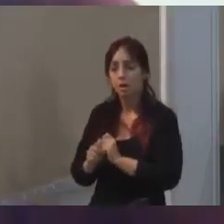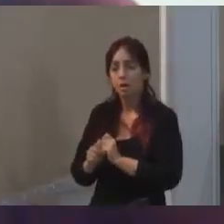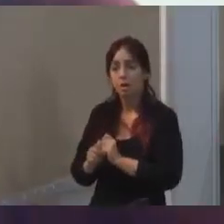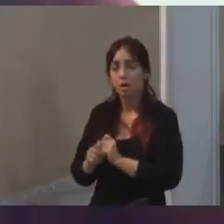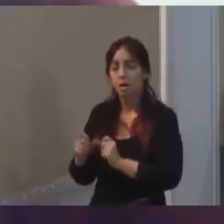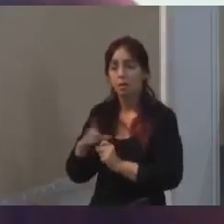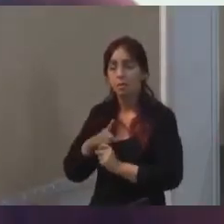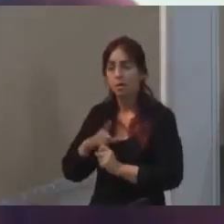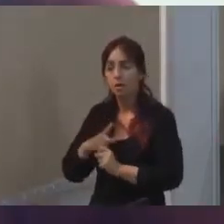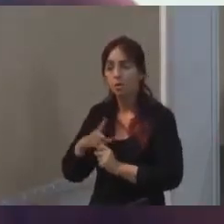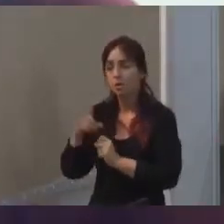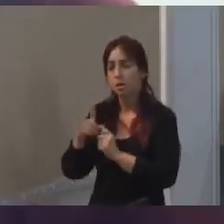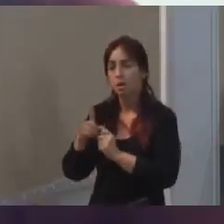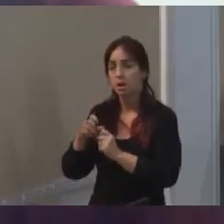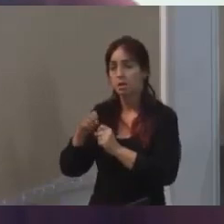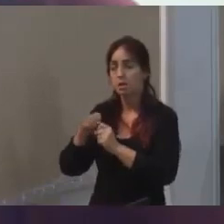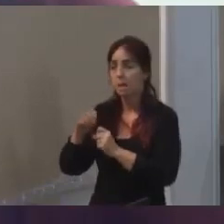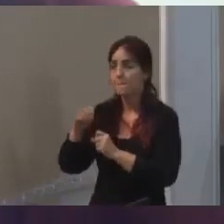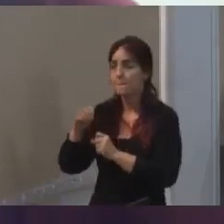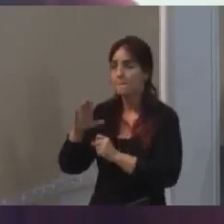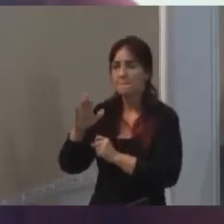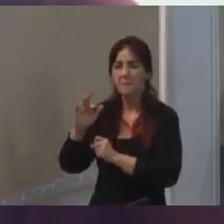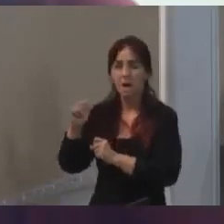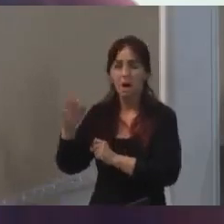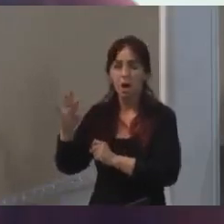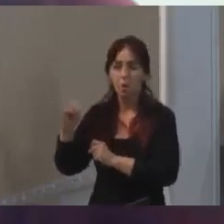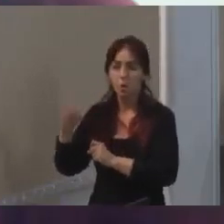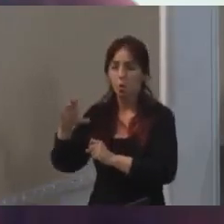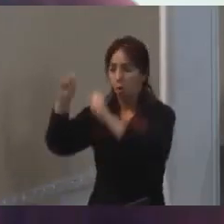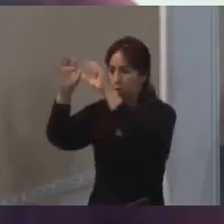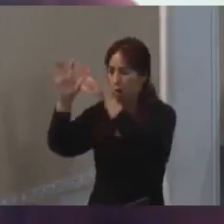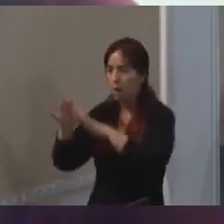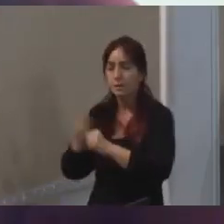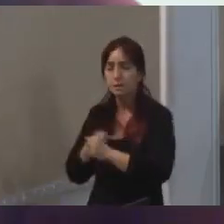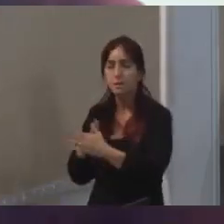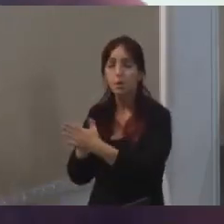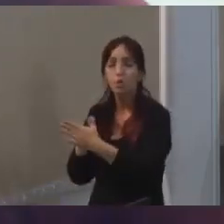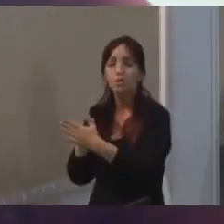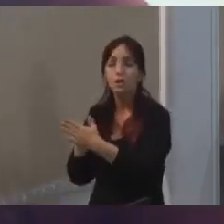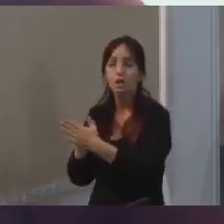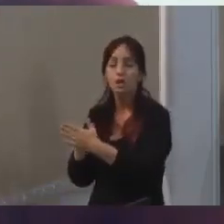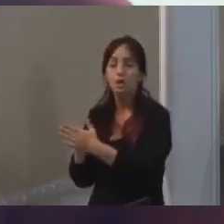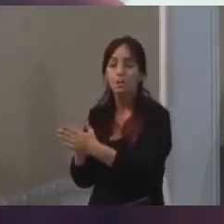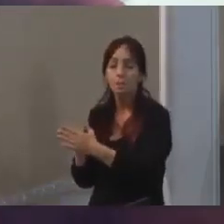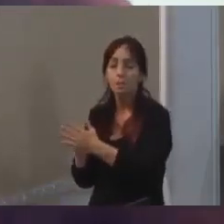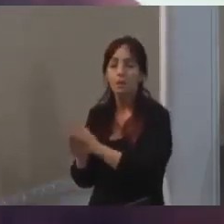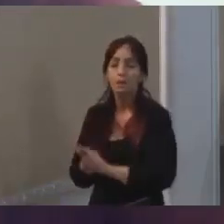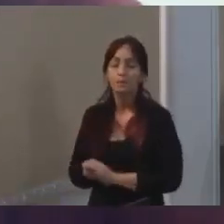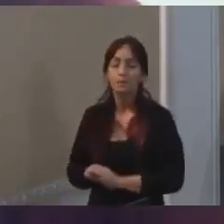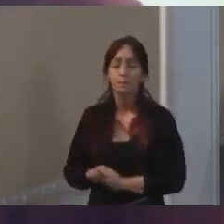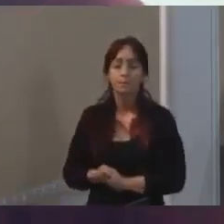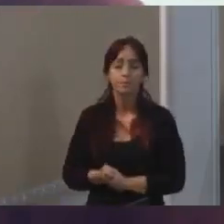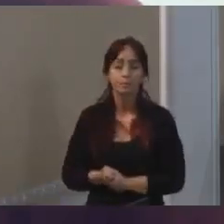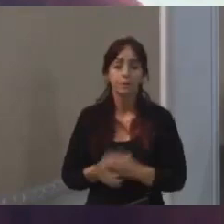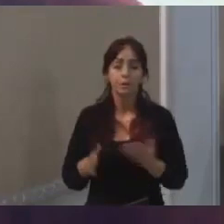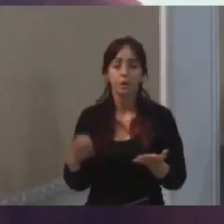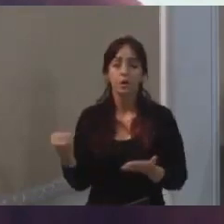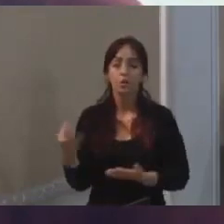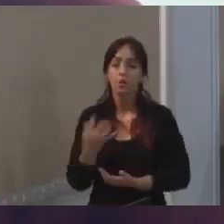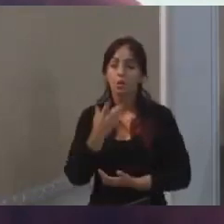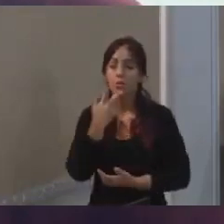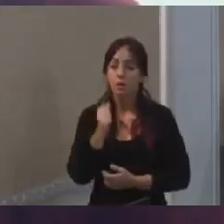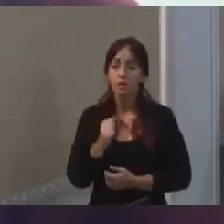para conter encostas e tudo. Mas, especificamente, que geram unidades habitacionais. É aí, é quando a gente chama